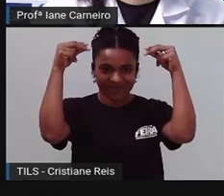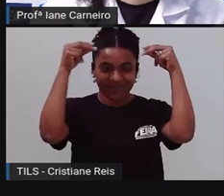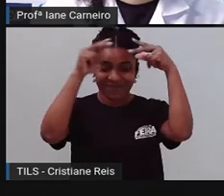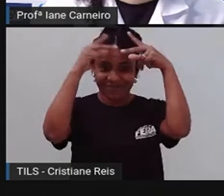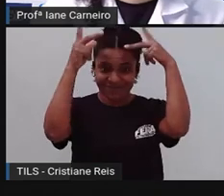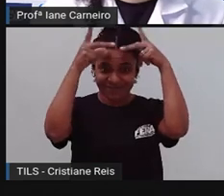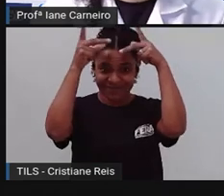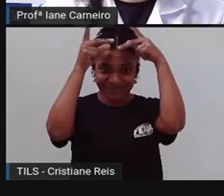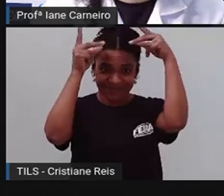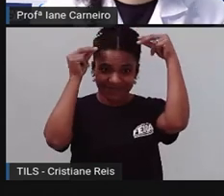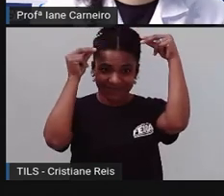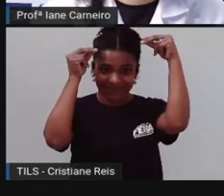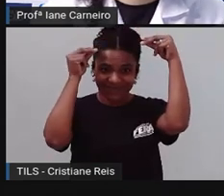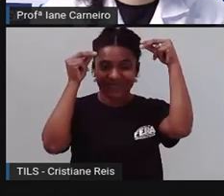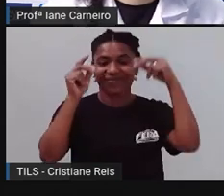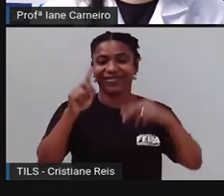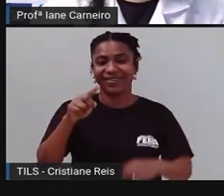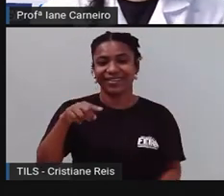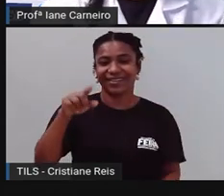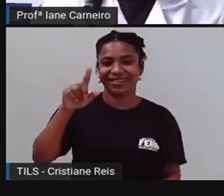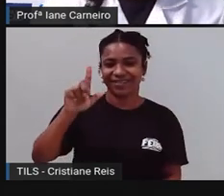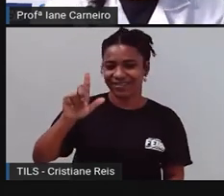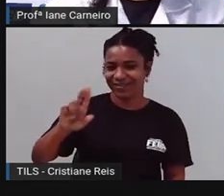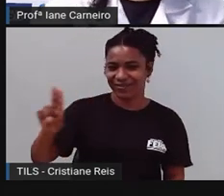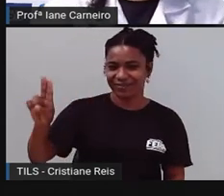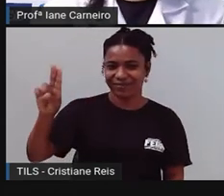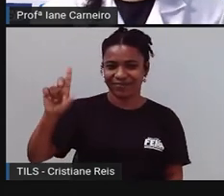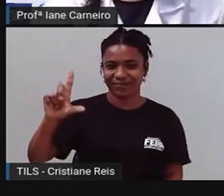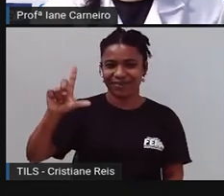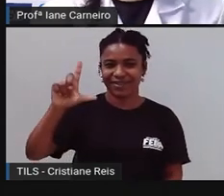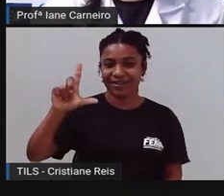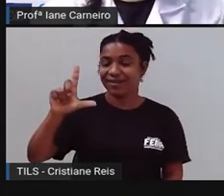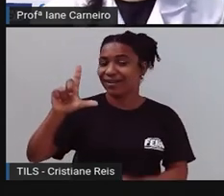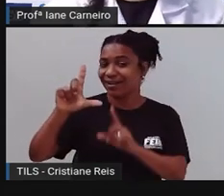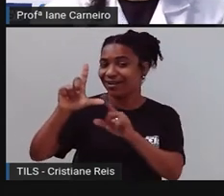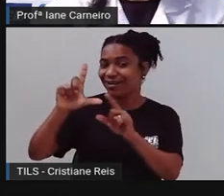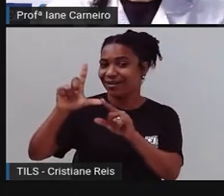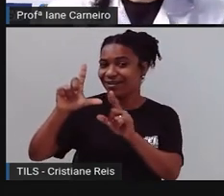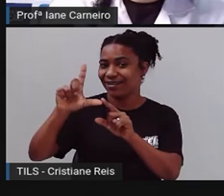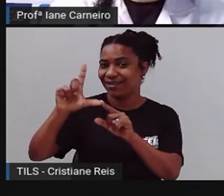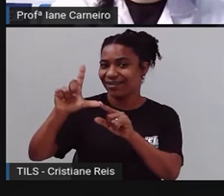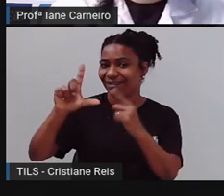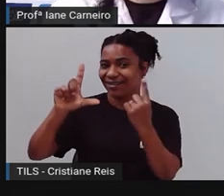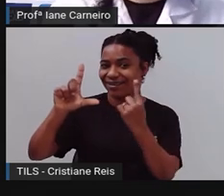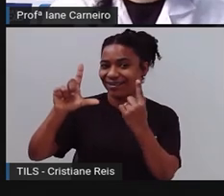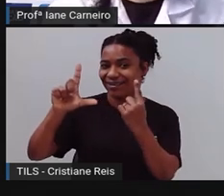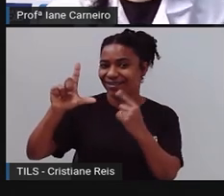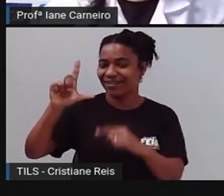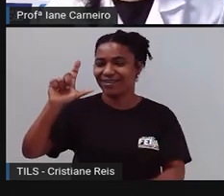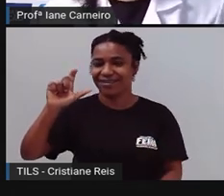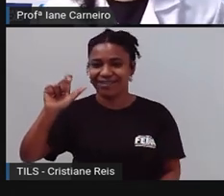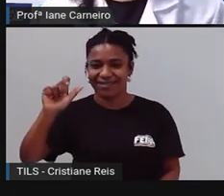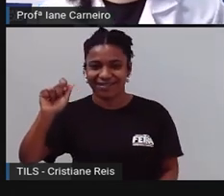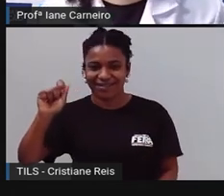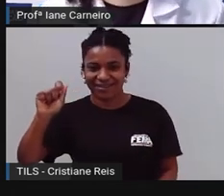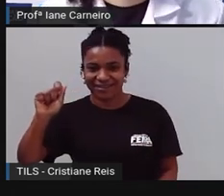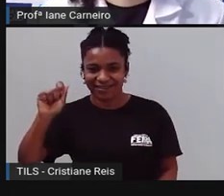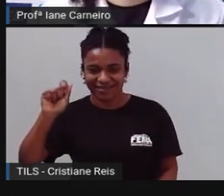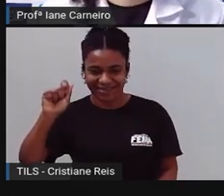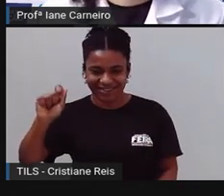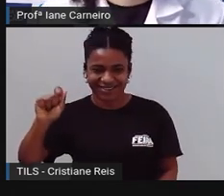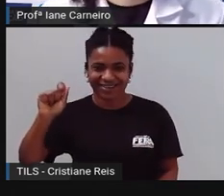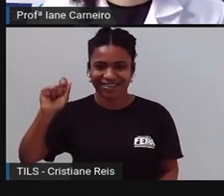um laço. Começa com que letra? Com a letra Lê.